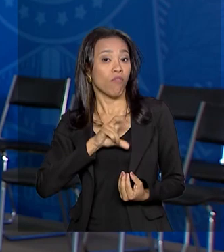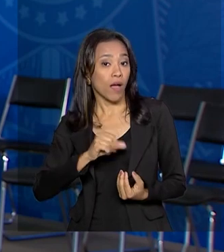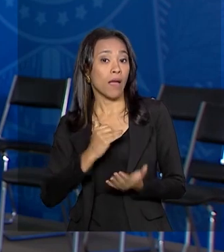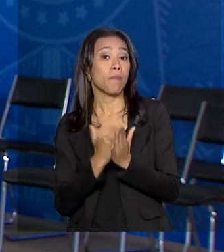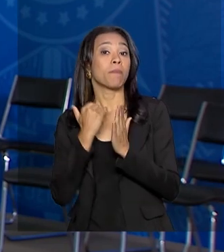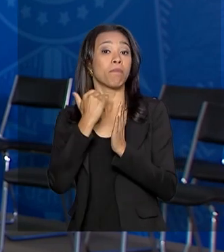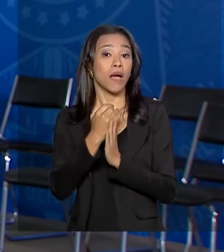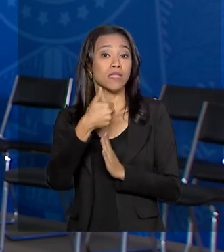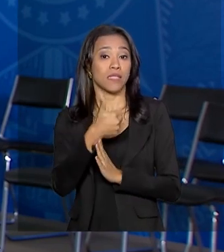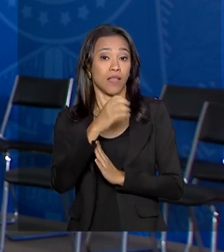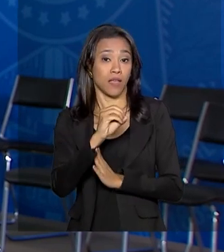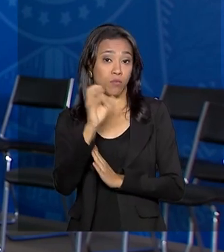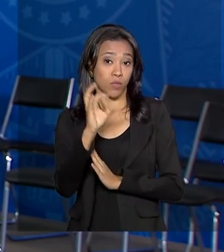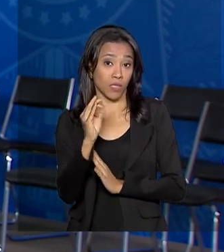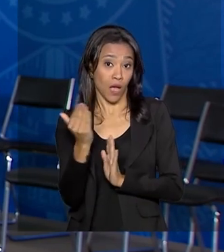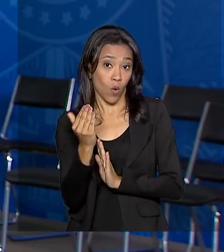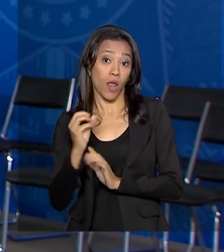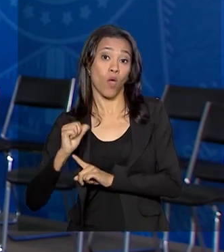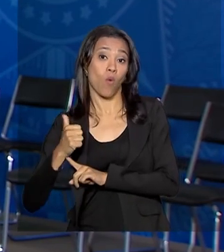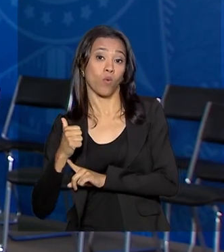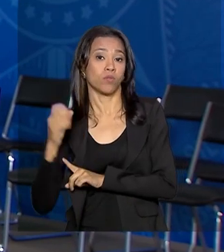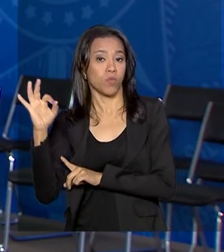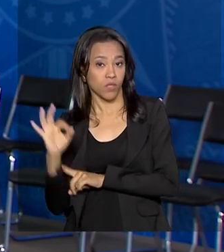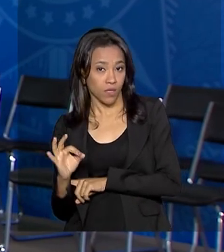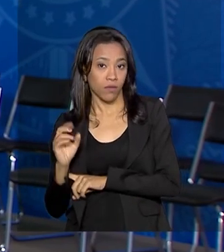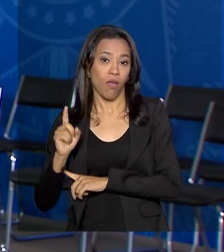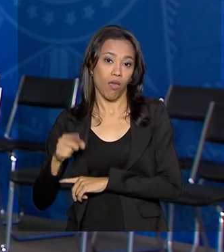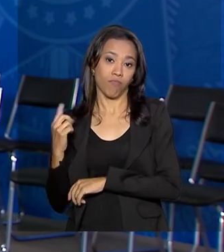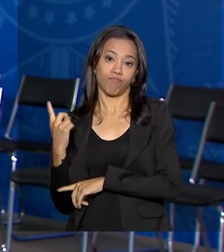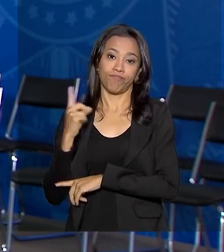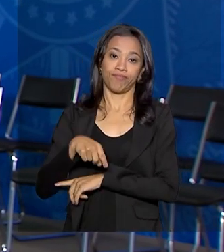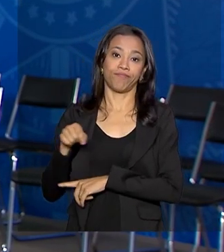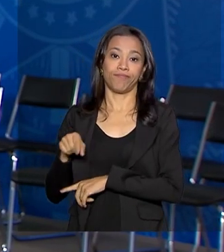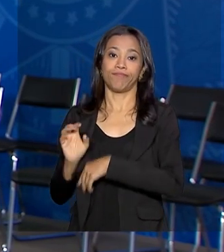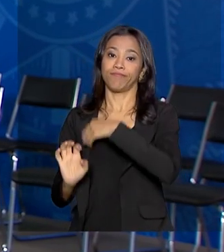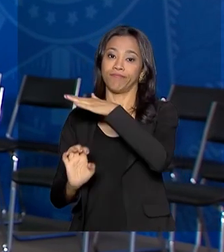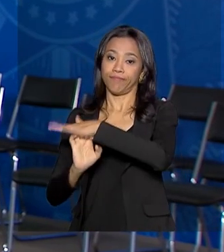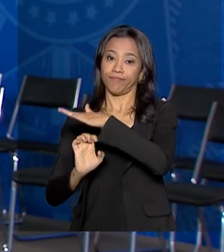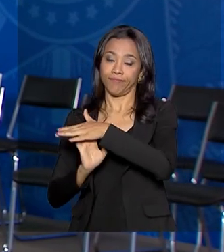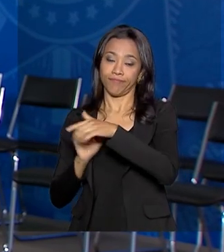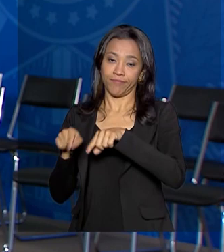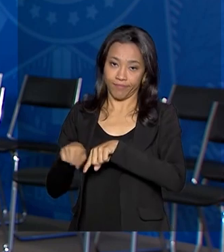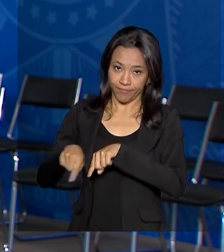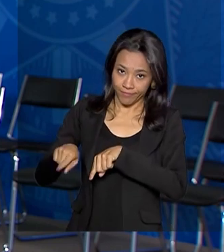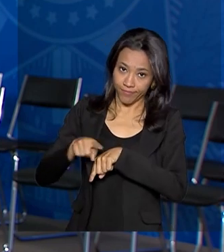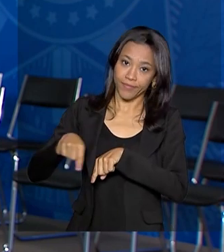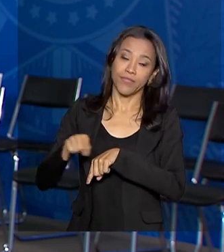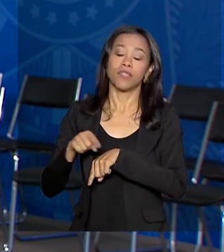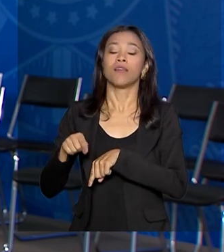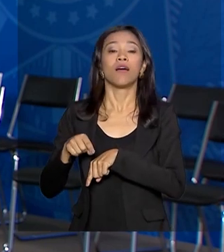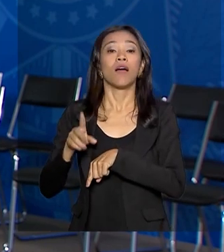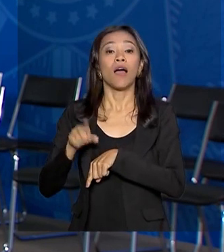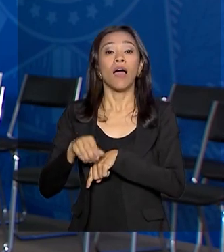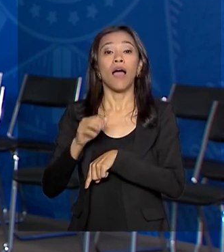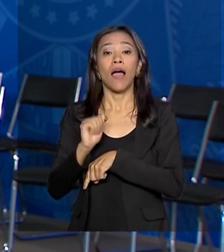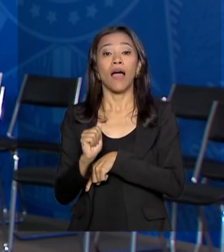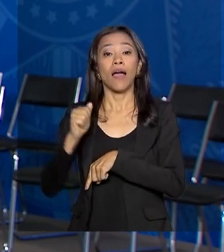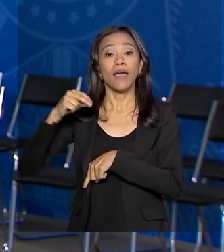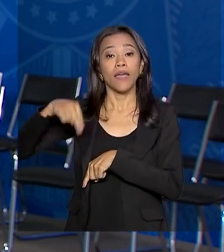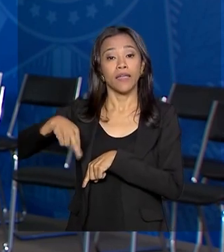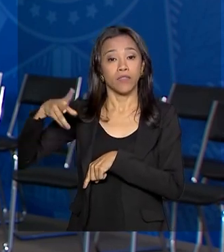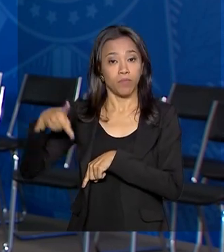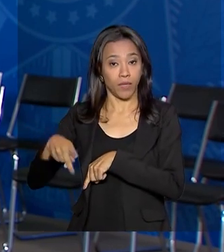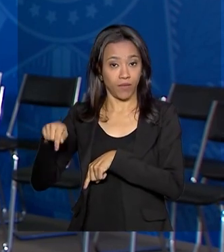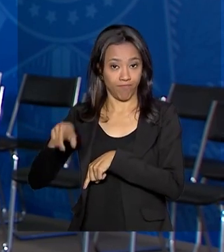para 11%. A medida é da Agência Nacional de Petróleo, Gás Natural e Biocombustíveis, a ANP.